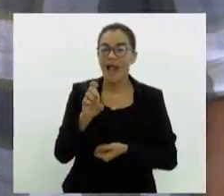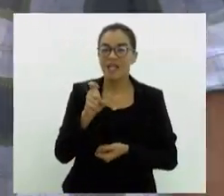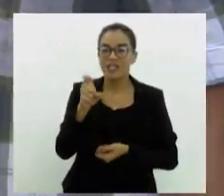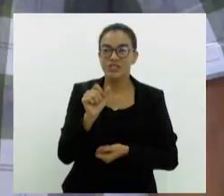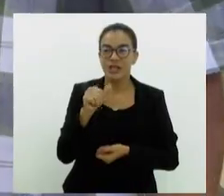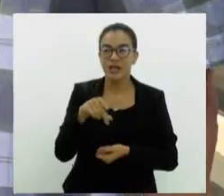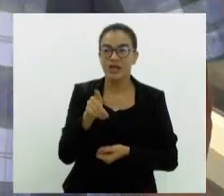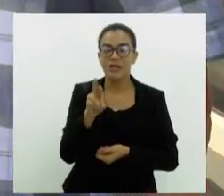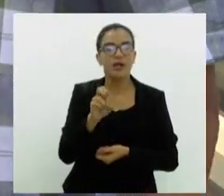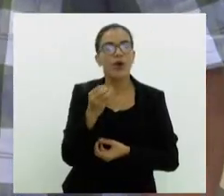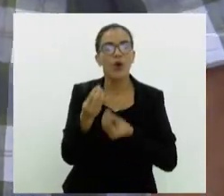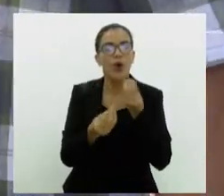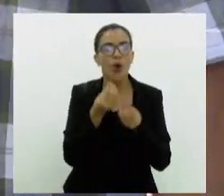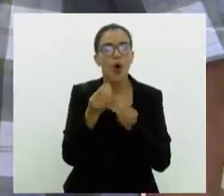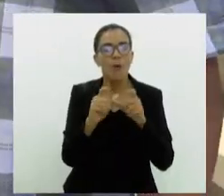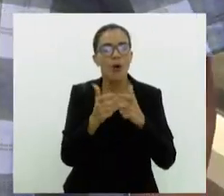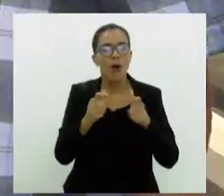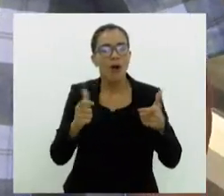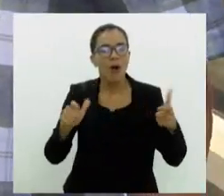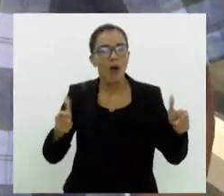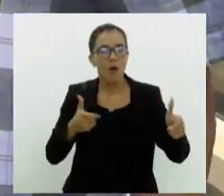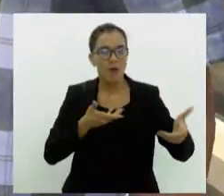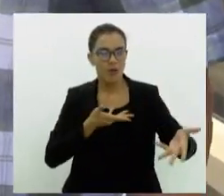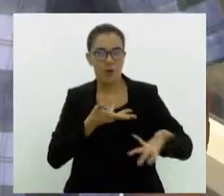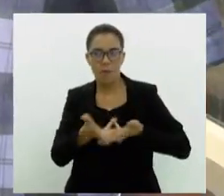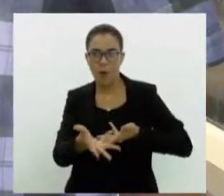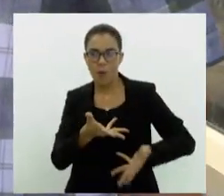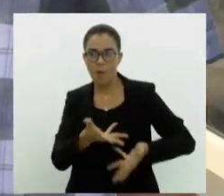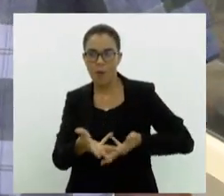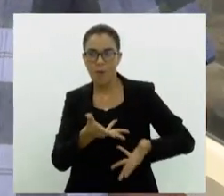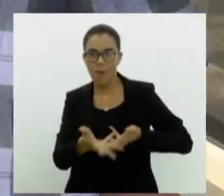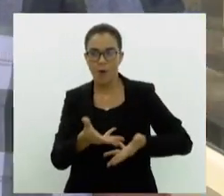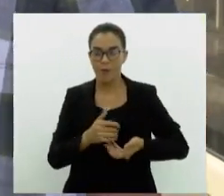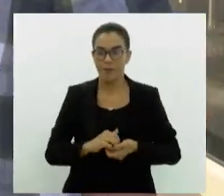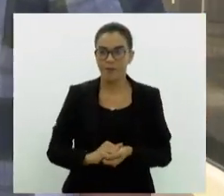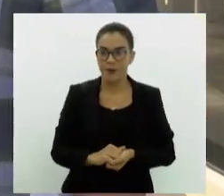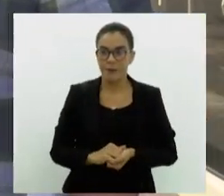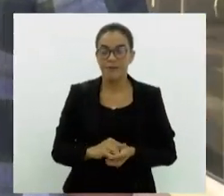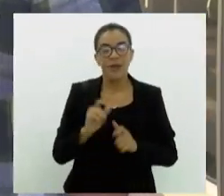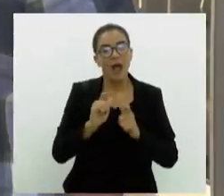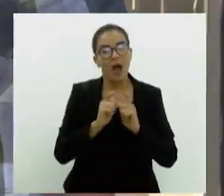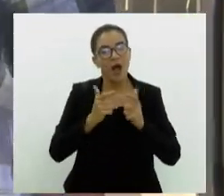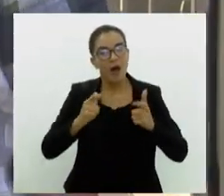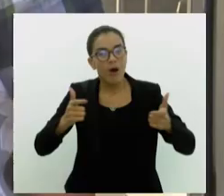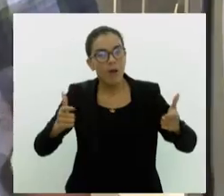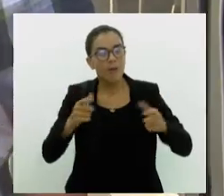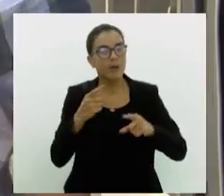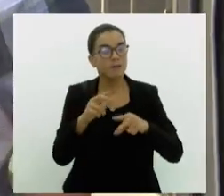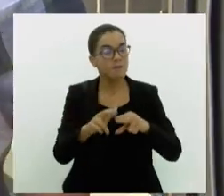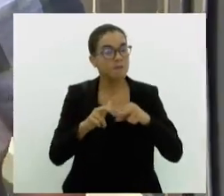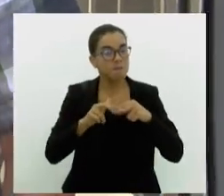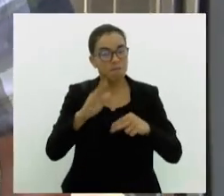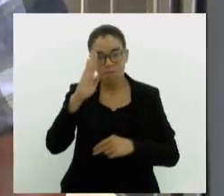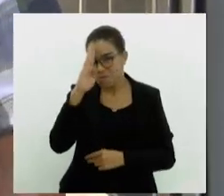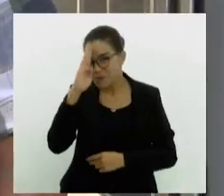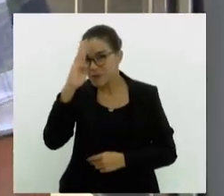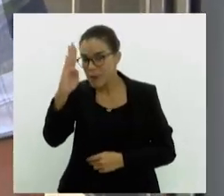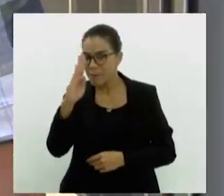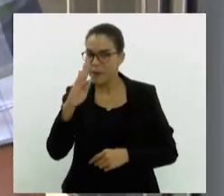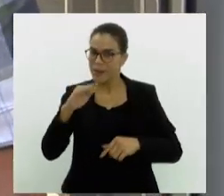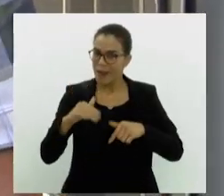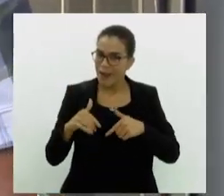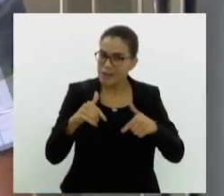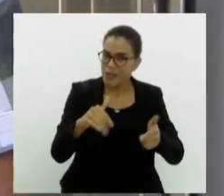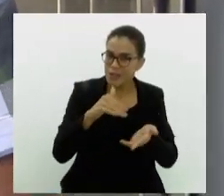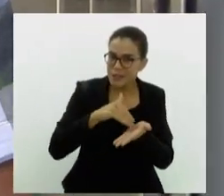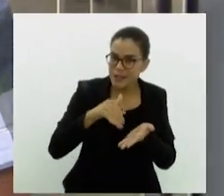esse aumento do número de transplantes no estado do Rio de Janeiro? Oi, Paulo. Esse aumento se deve principalmente às ações da